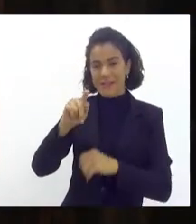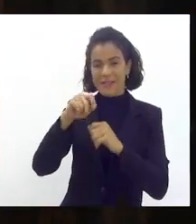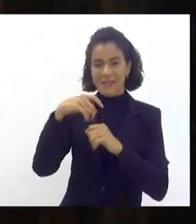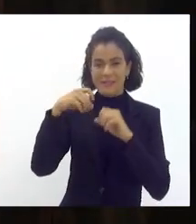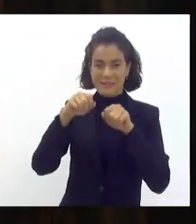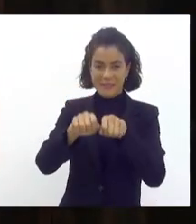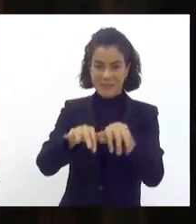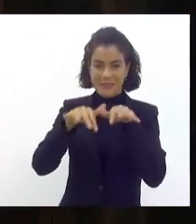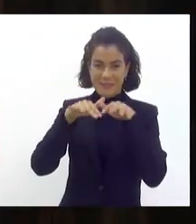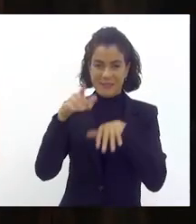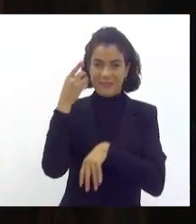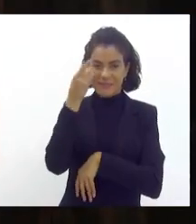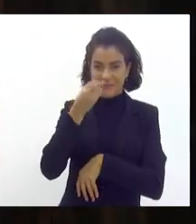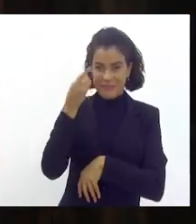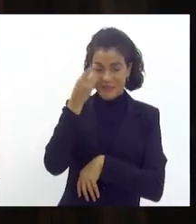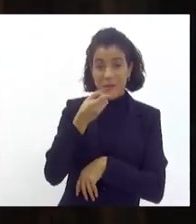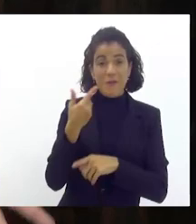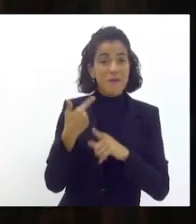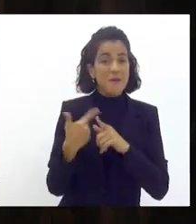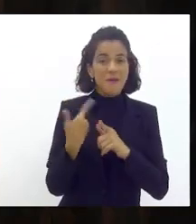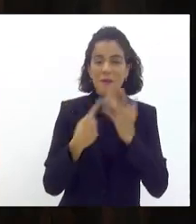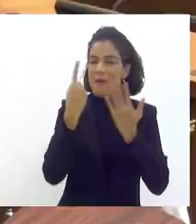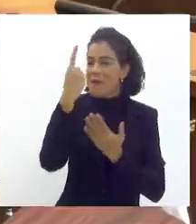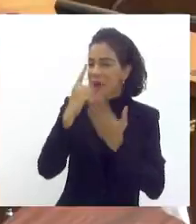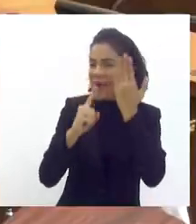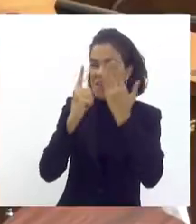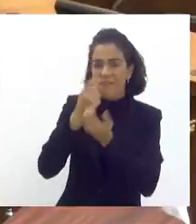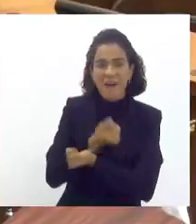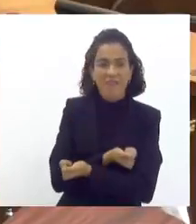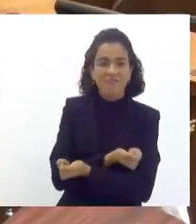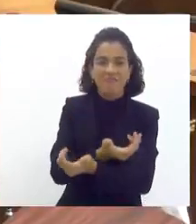e vamos para frente, porque o carnaval tem muito a nos dar.